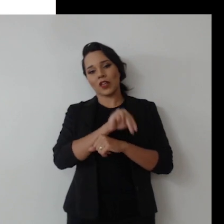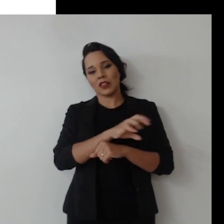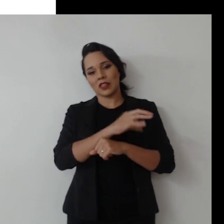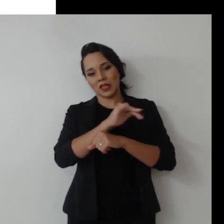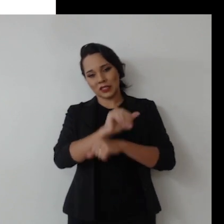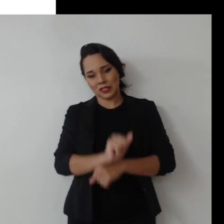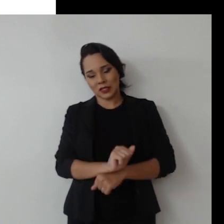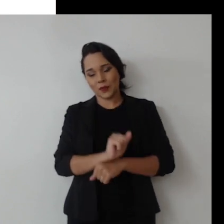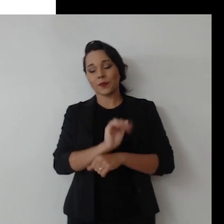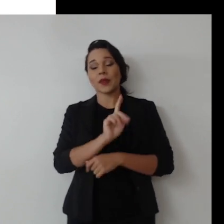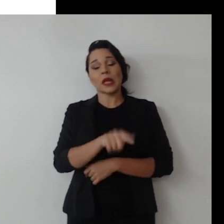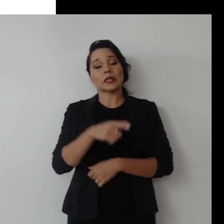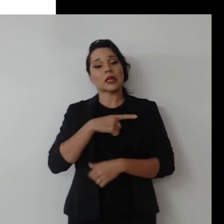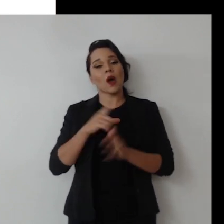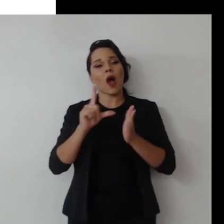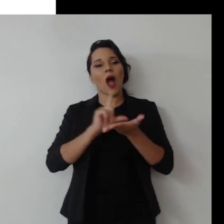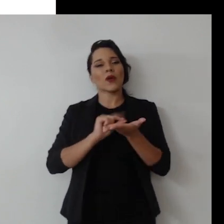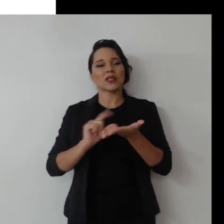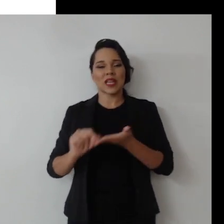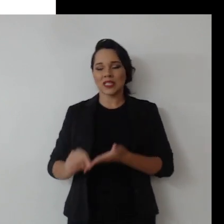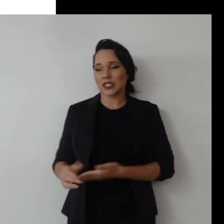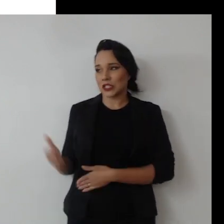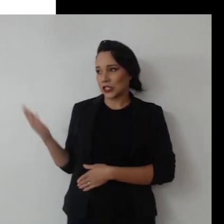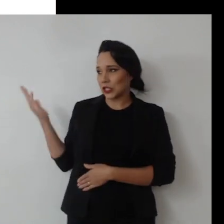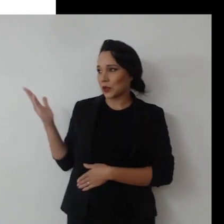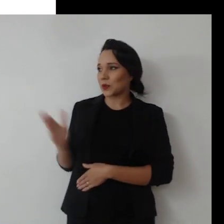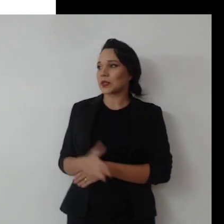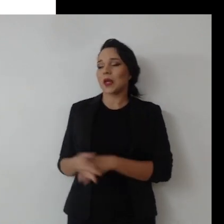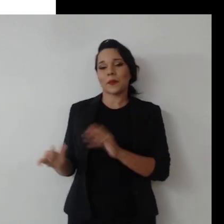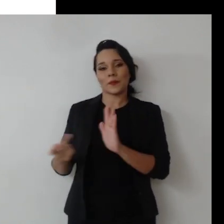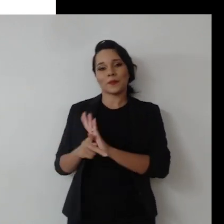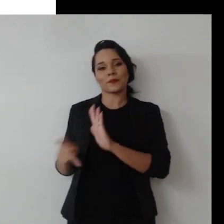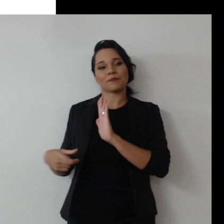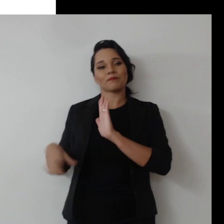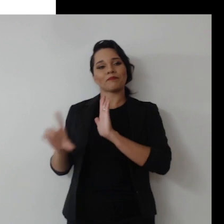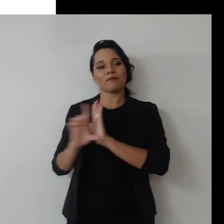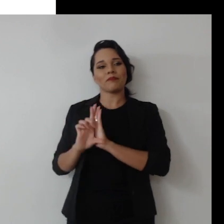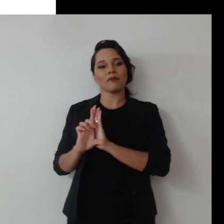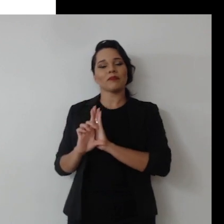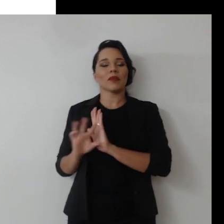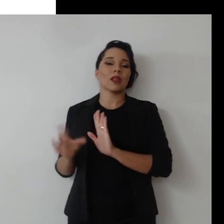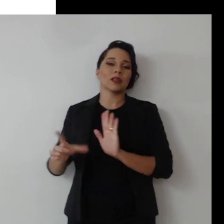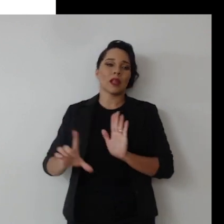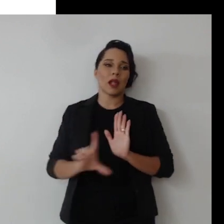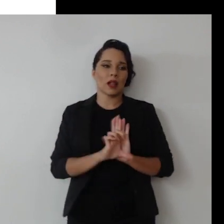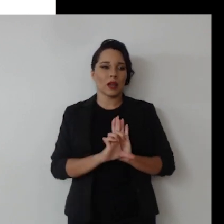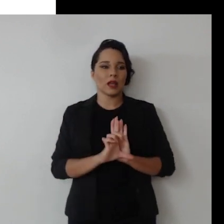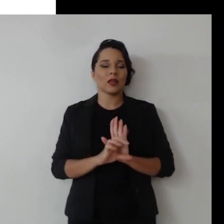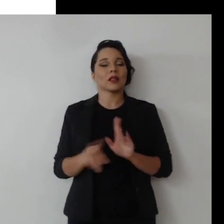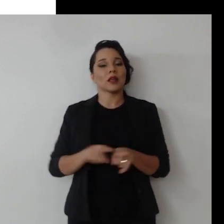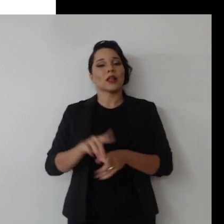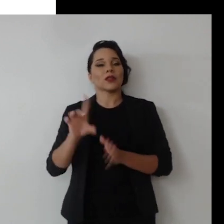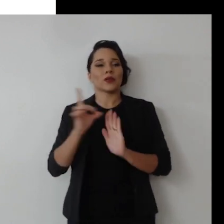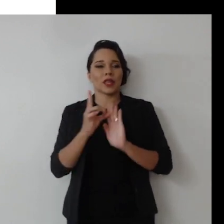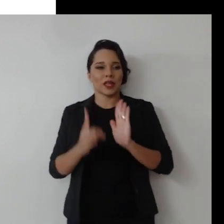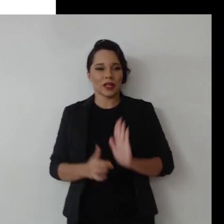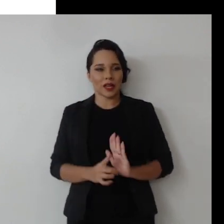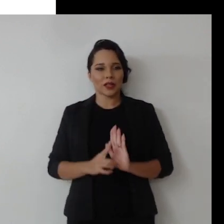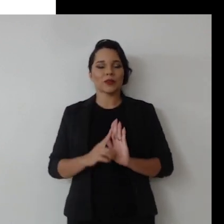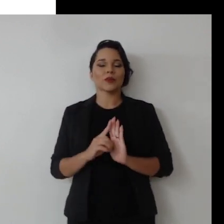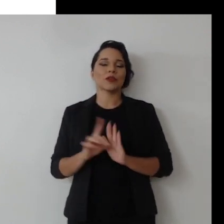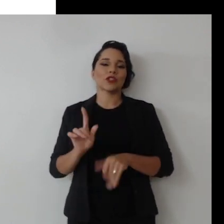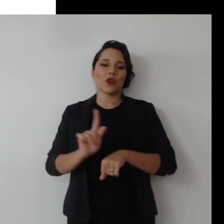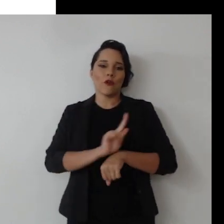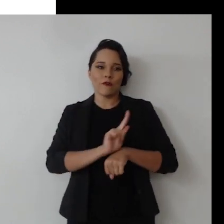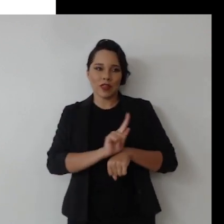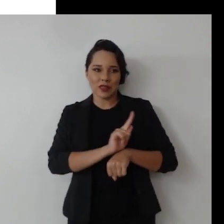a contabilidade, esses são os artigos da própria lei, do próprio decreto, desculpa, de